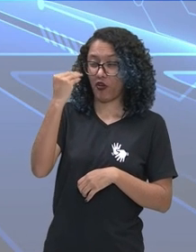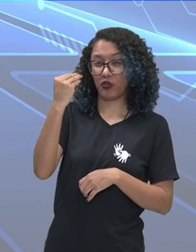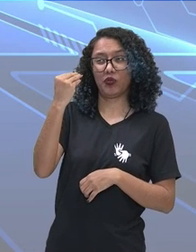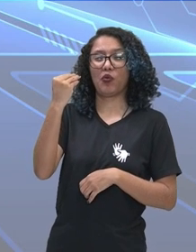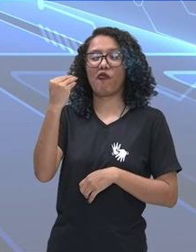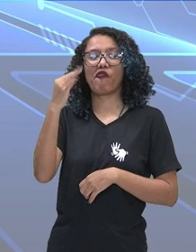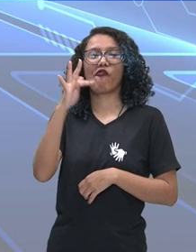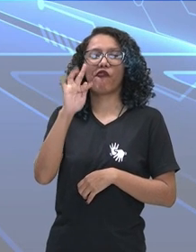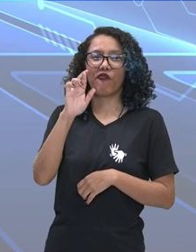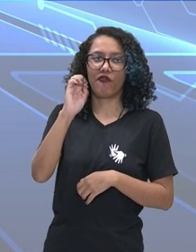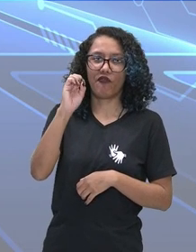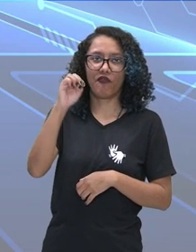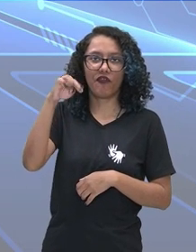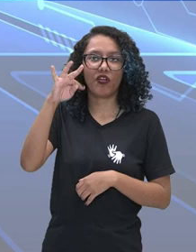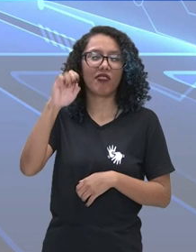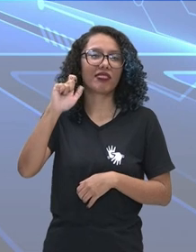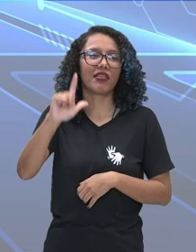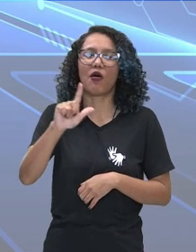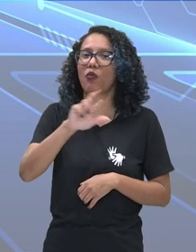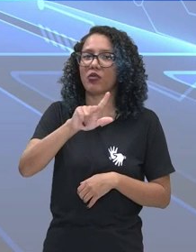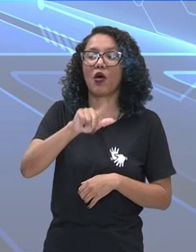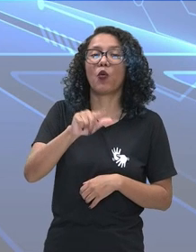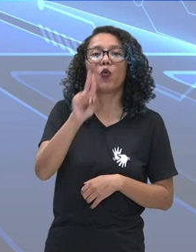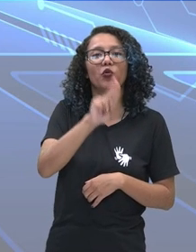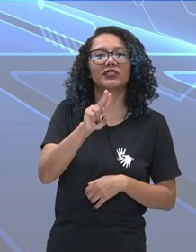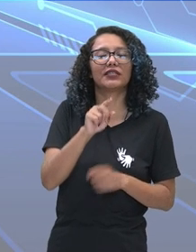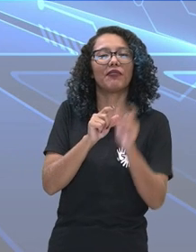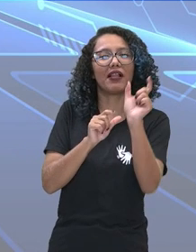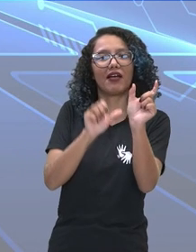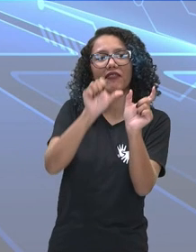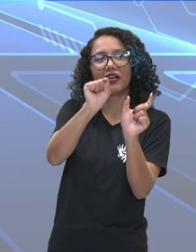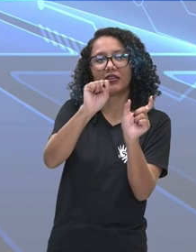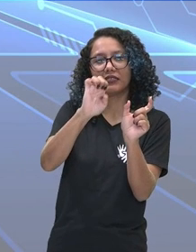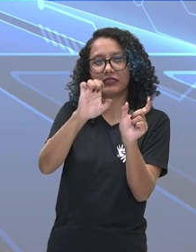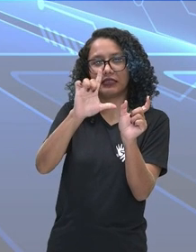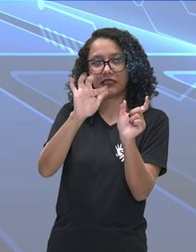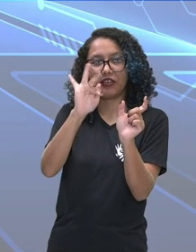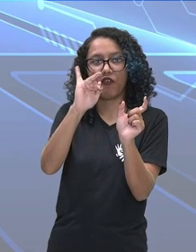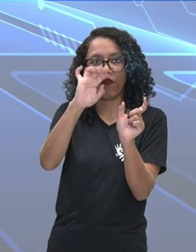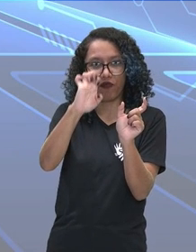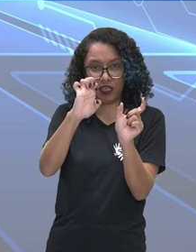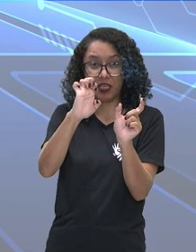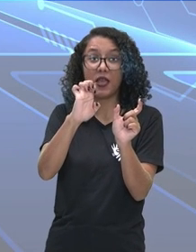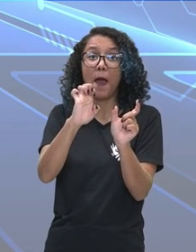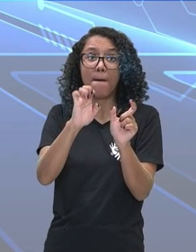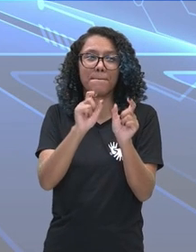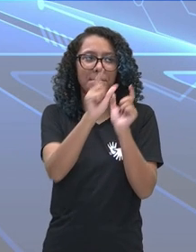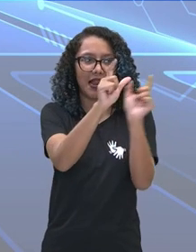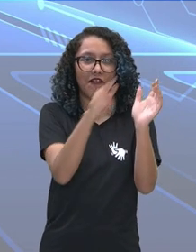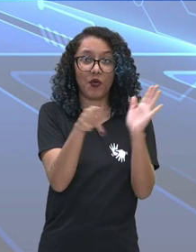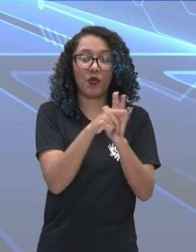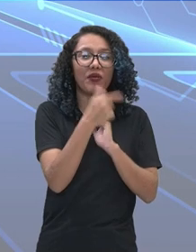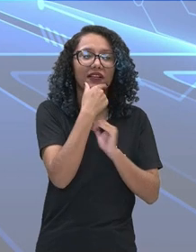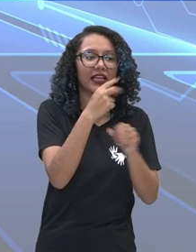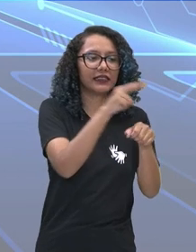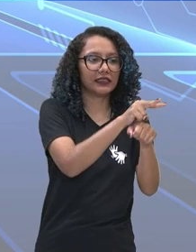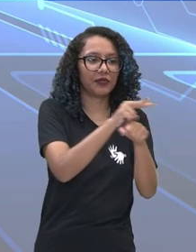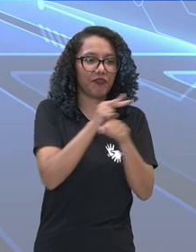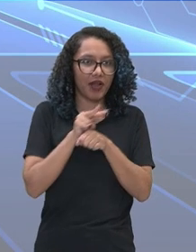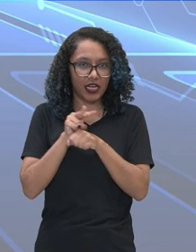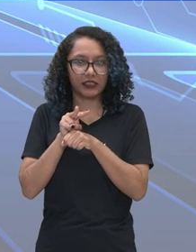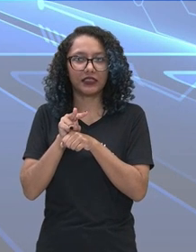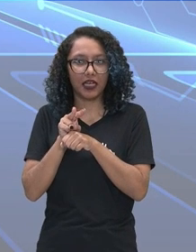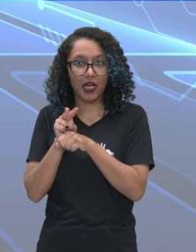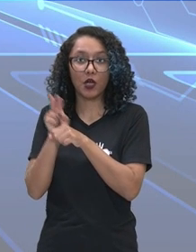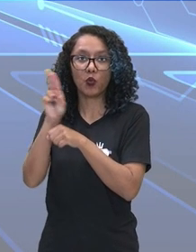tirar uma selfie, ok? A gente importa as palavras, existem várias palavras da língua inglesa que a gente usa na